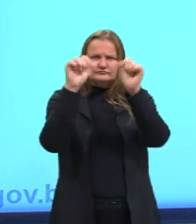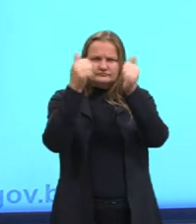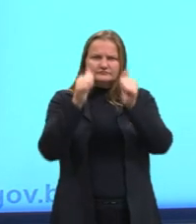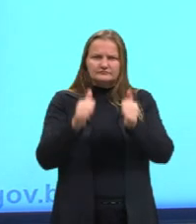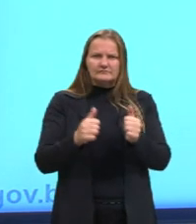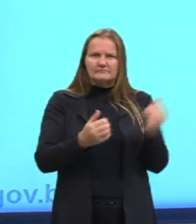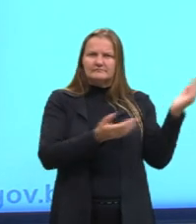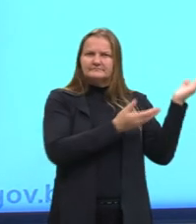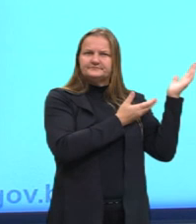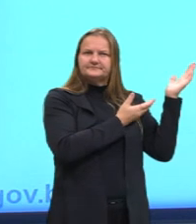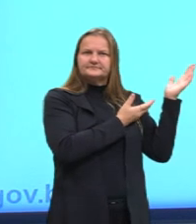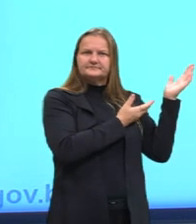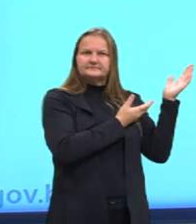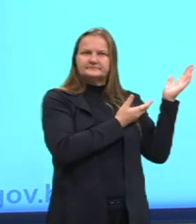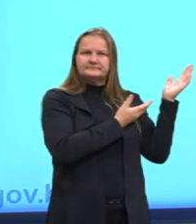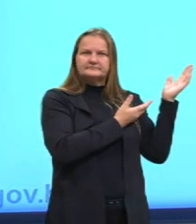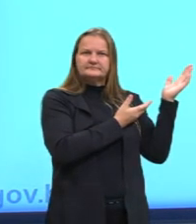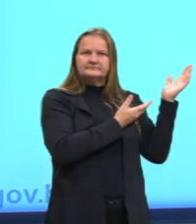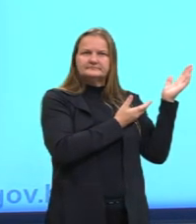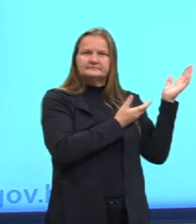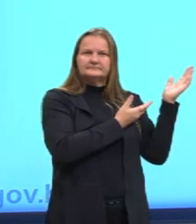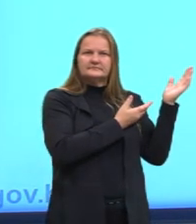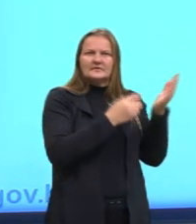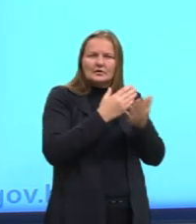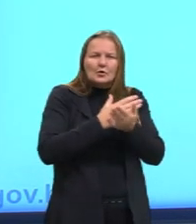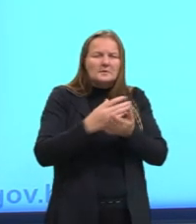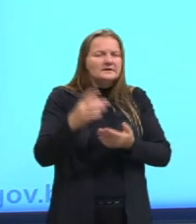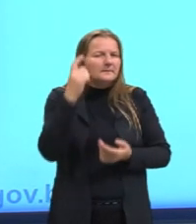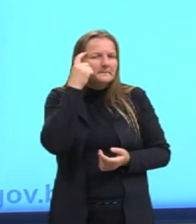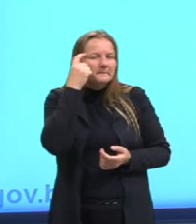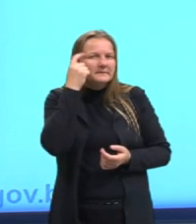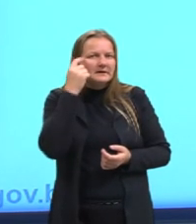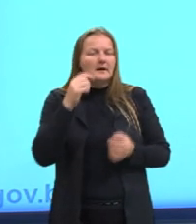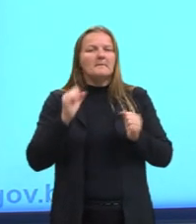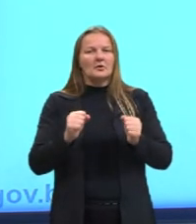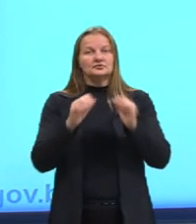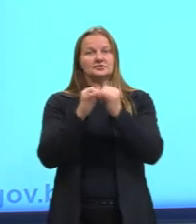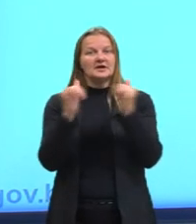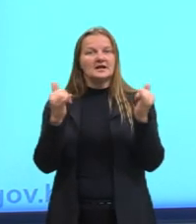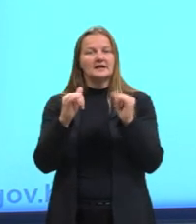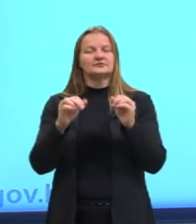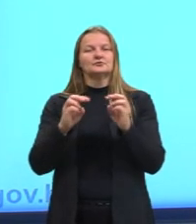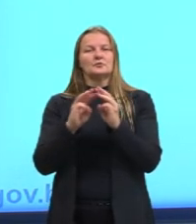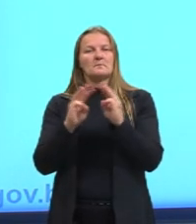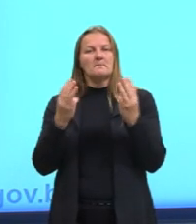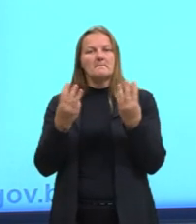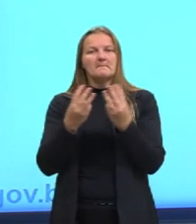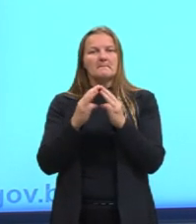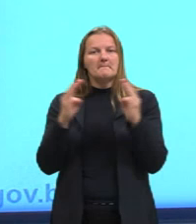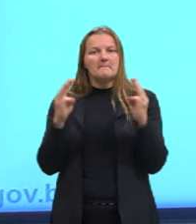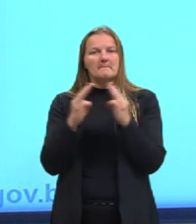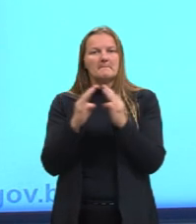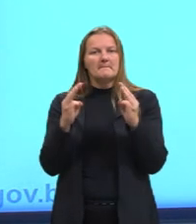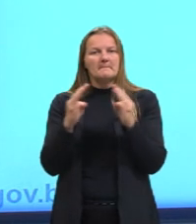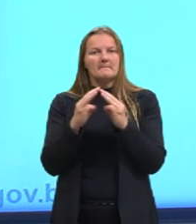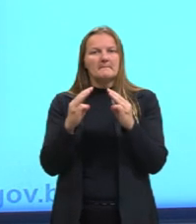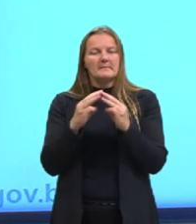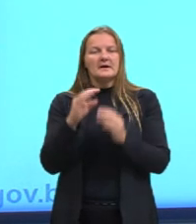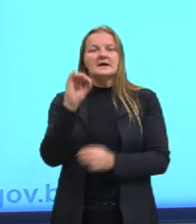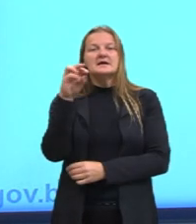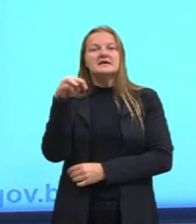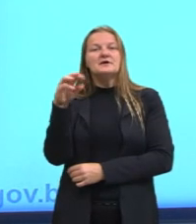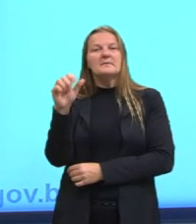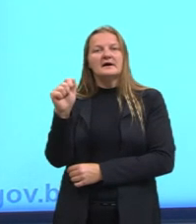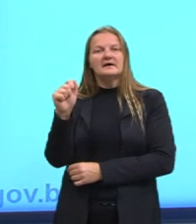imagens mais iniciais para a gente trabalhar. Ela também pode ser elétrica, magnética. Por exemplo, quando a gente coloca um ímã na